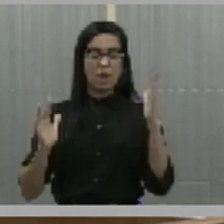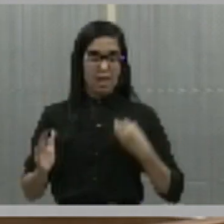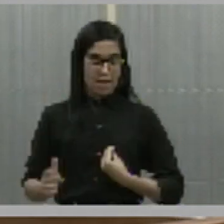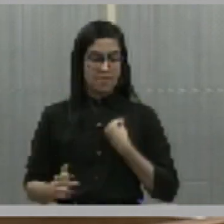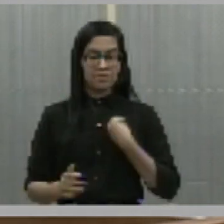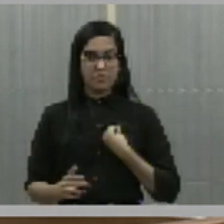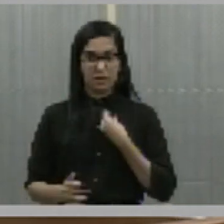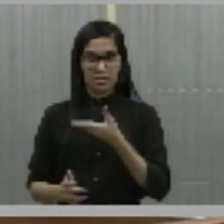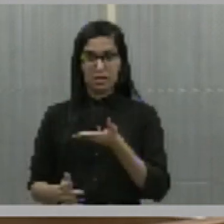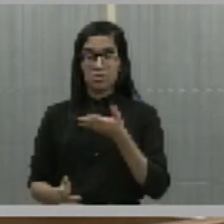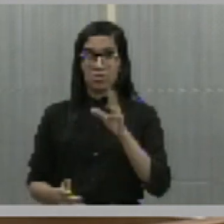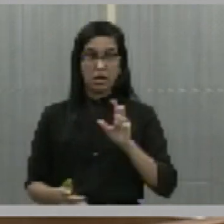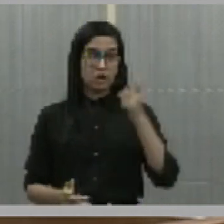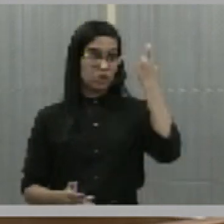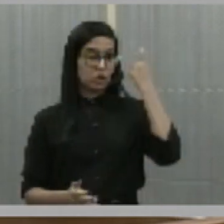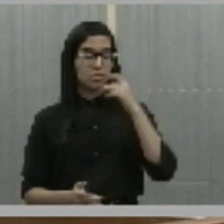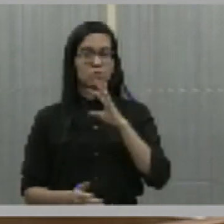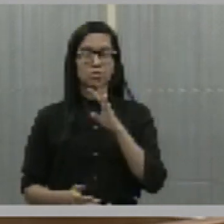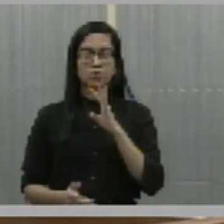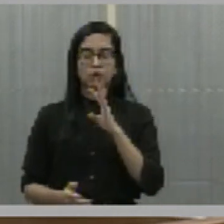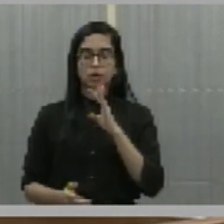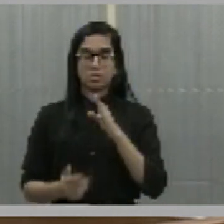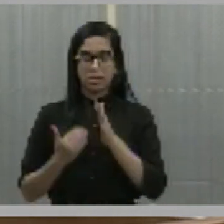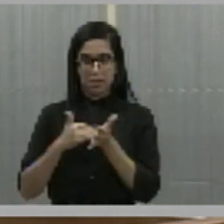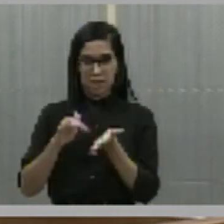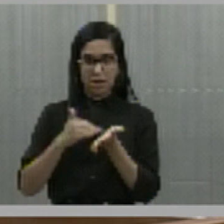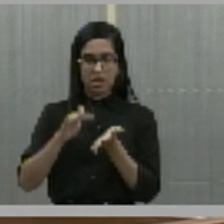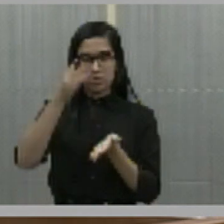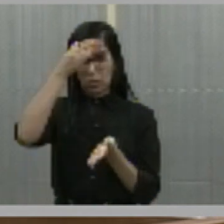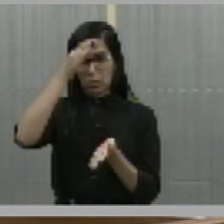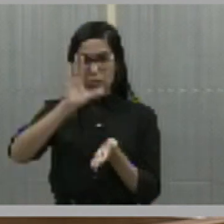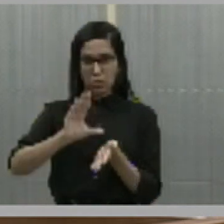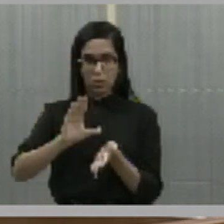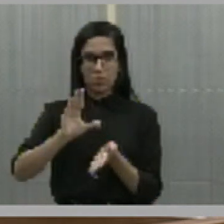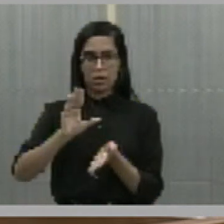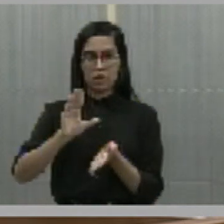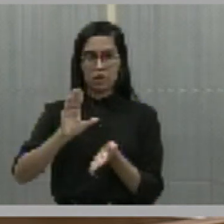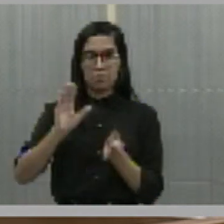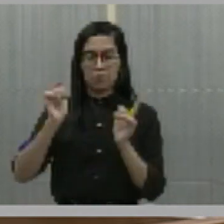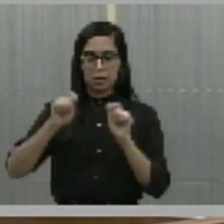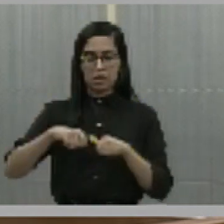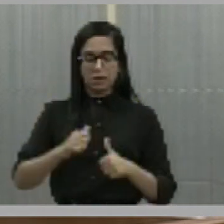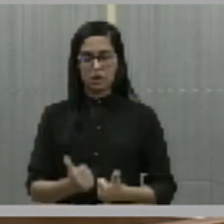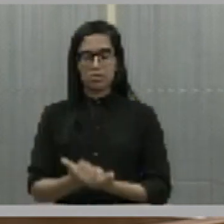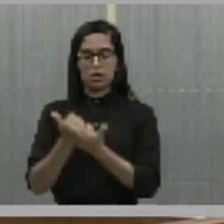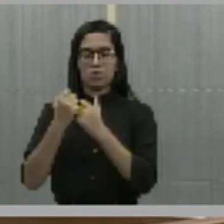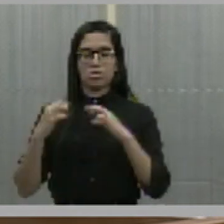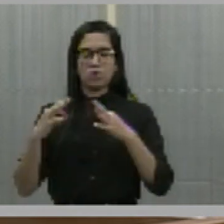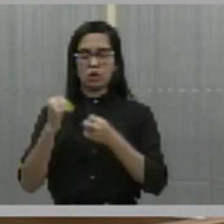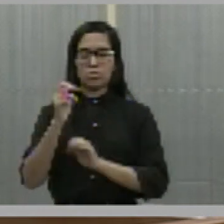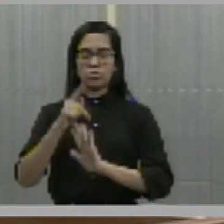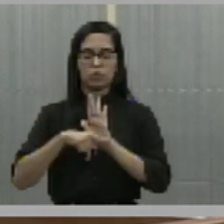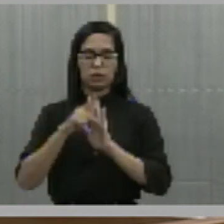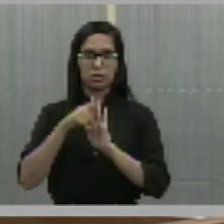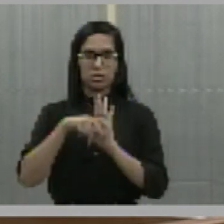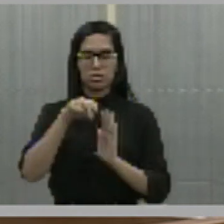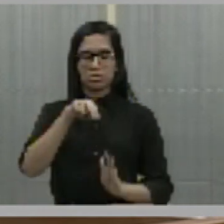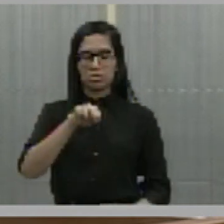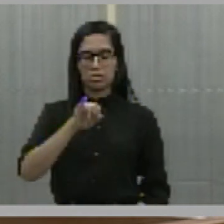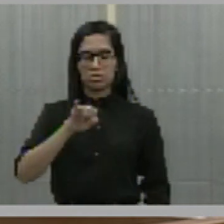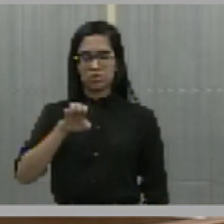o prazer, como ex-secretário de Cultura, ajudar os projetos de Niede, como